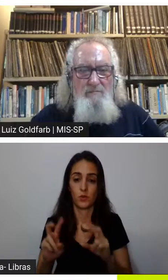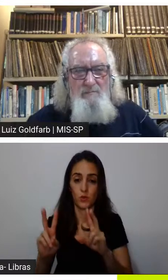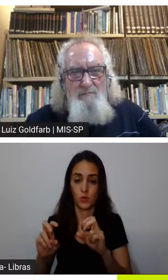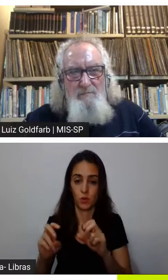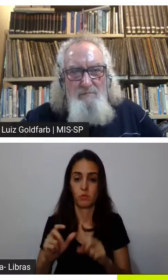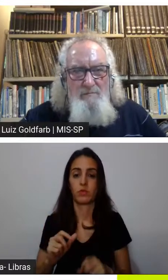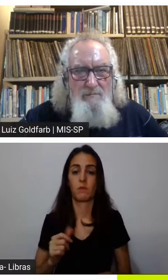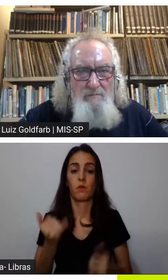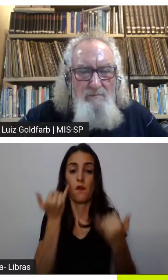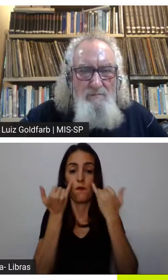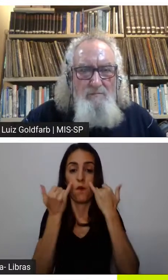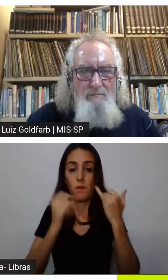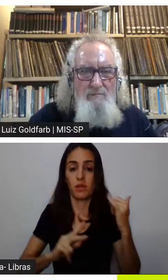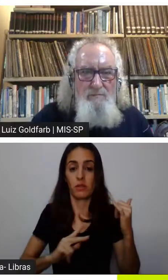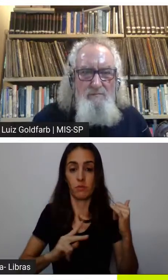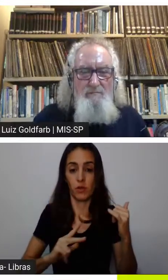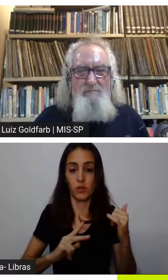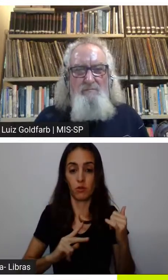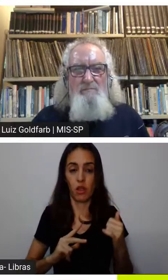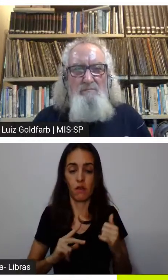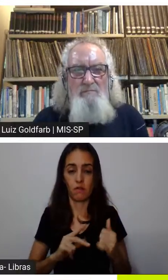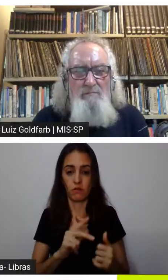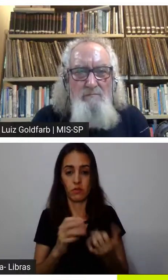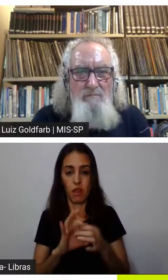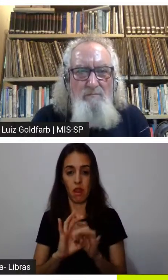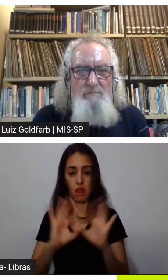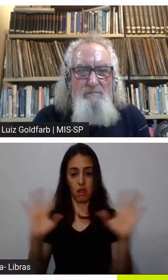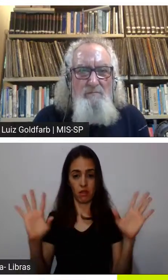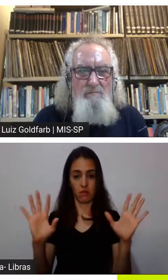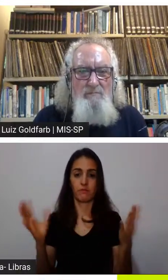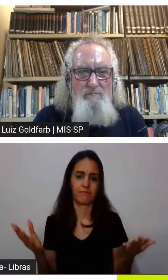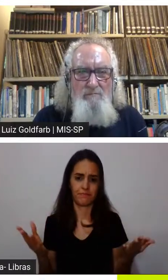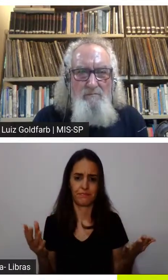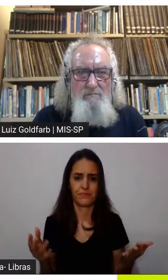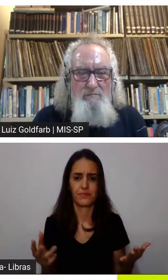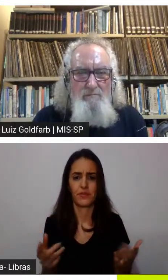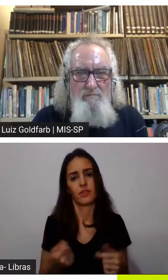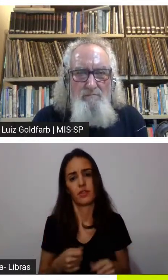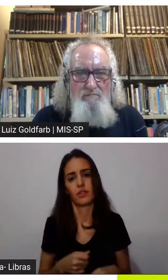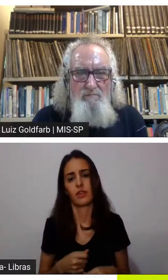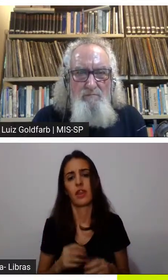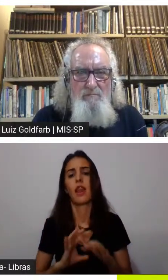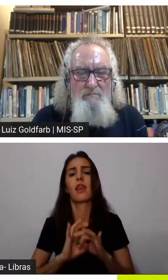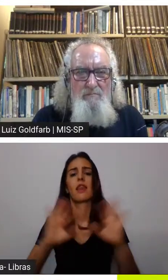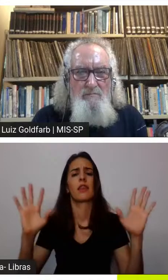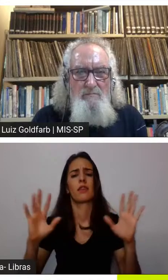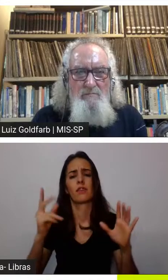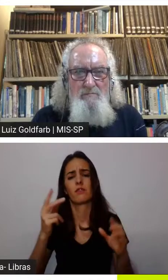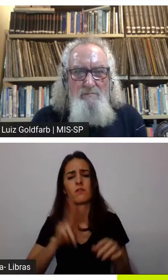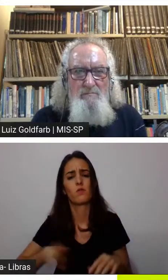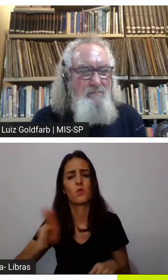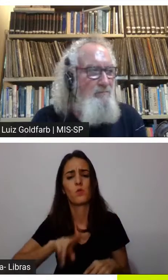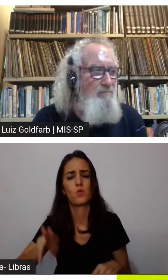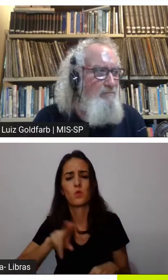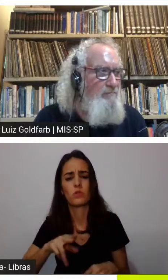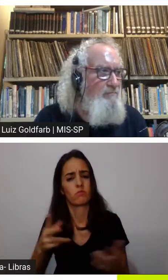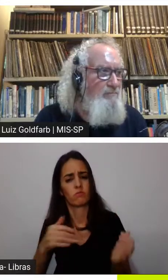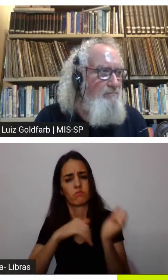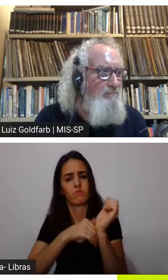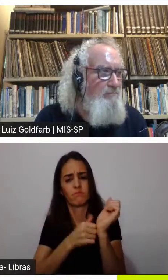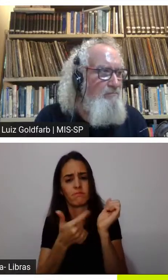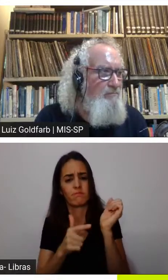você vai ter acesso aos dados de saúde de uma pessoa mas se for bem usado por um motivo virtuoso você pode acionar